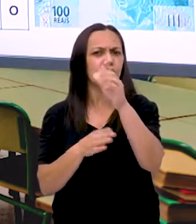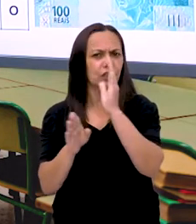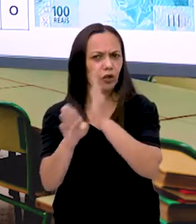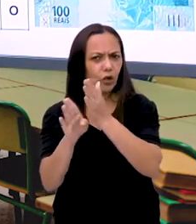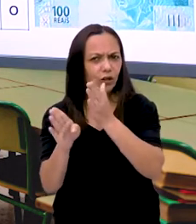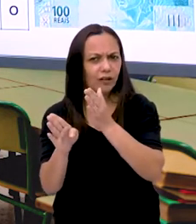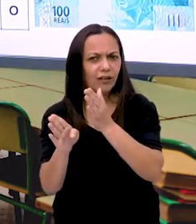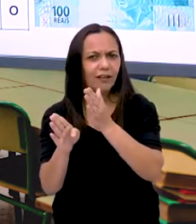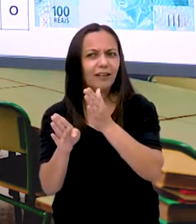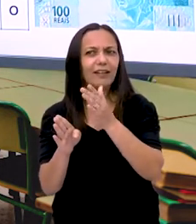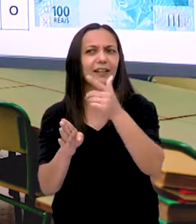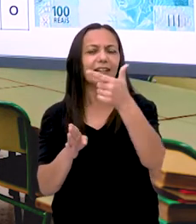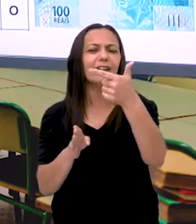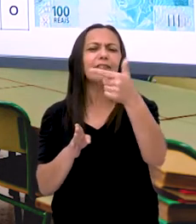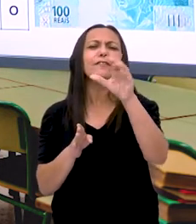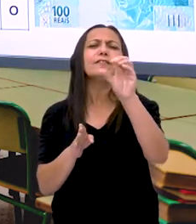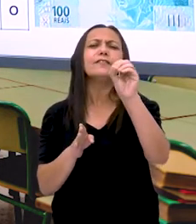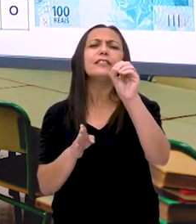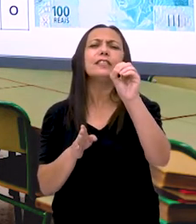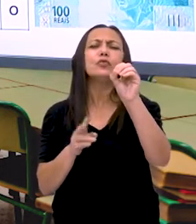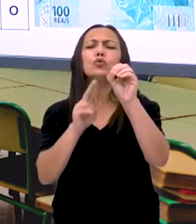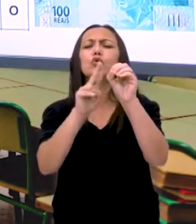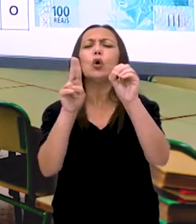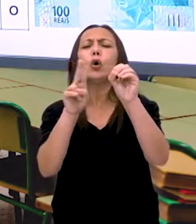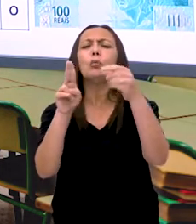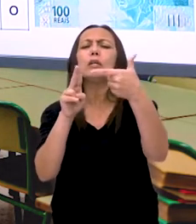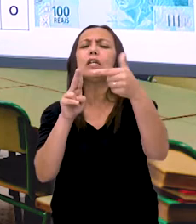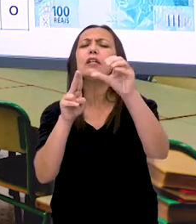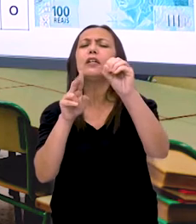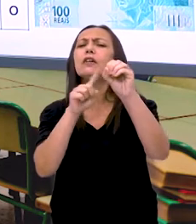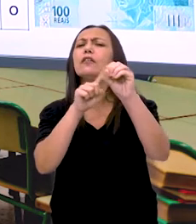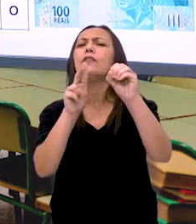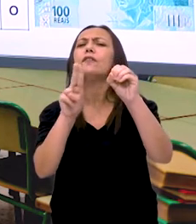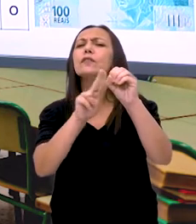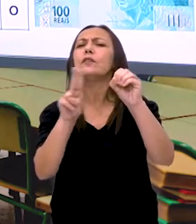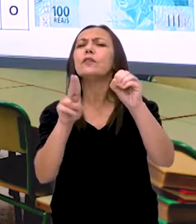Quem encontrou? Vinte, vinte. Onde está o vinte?